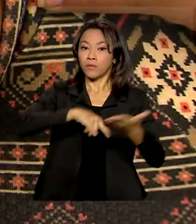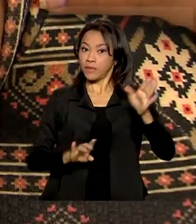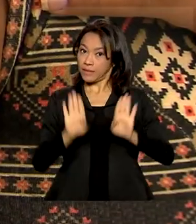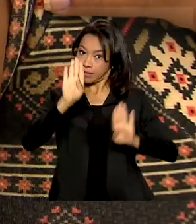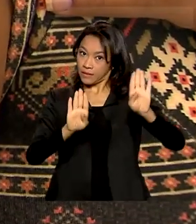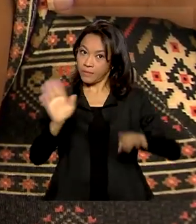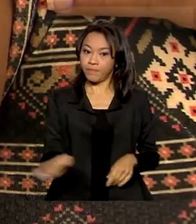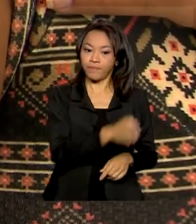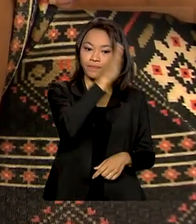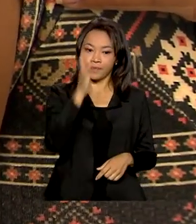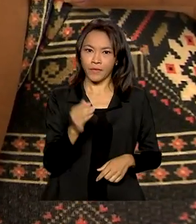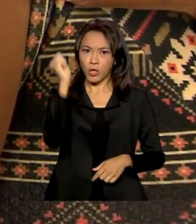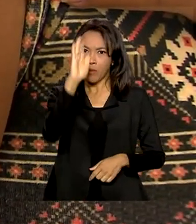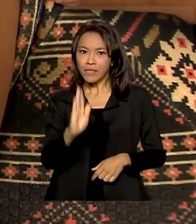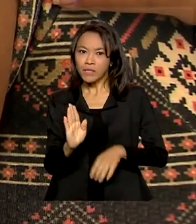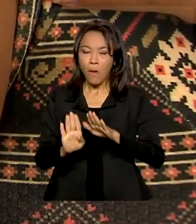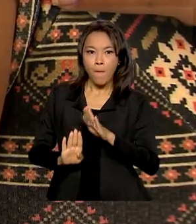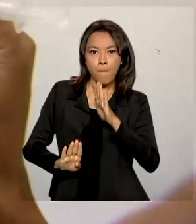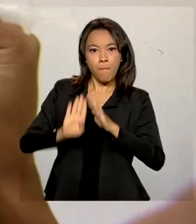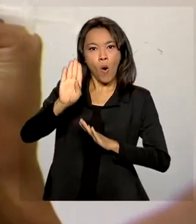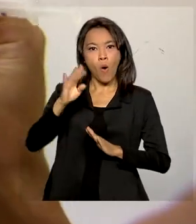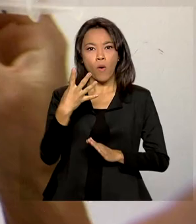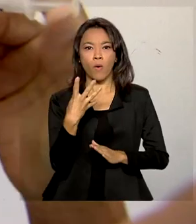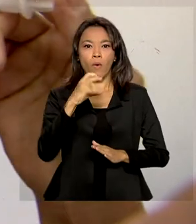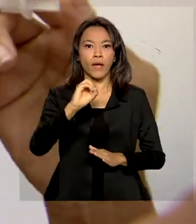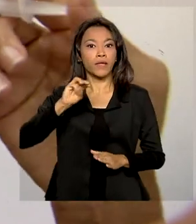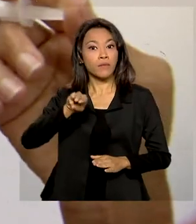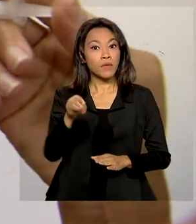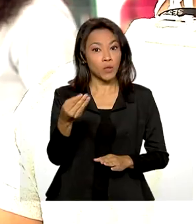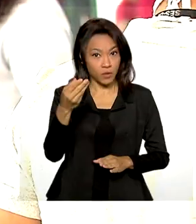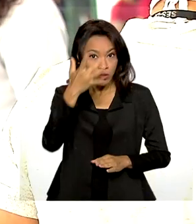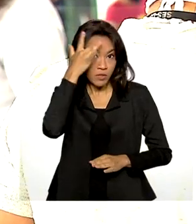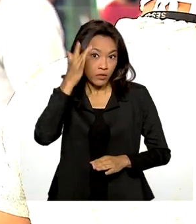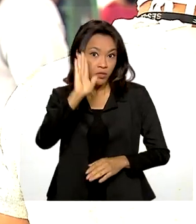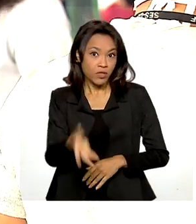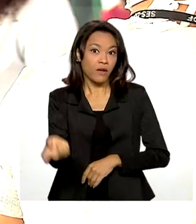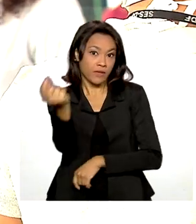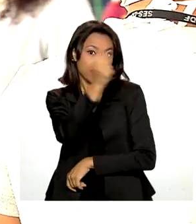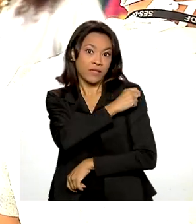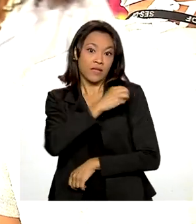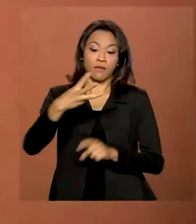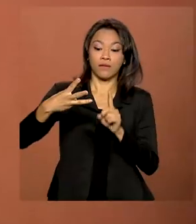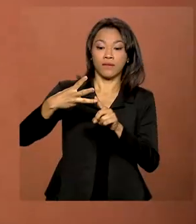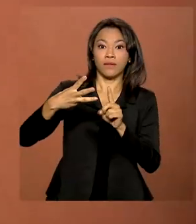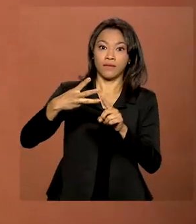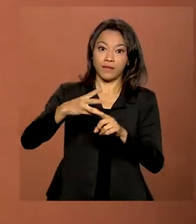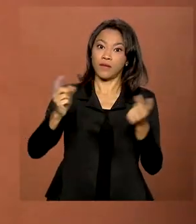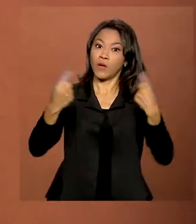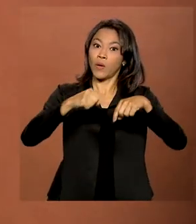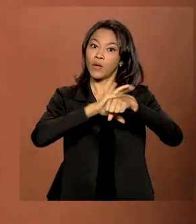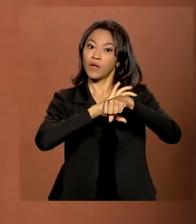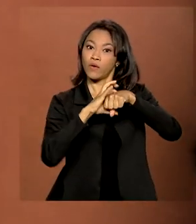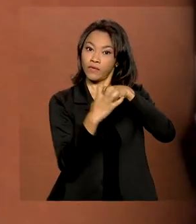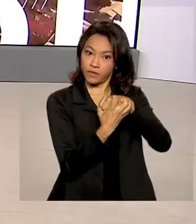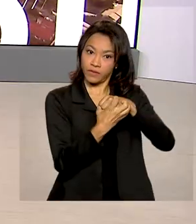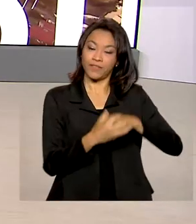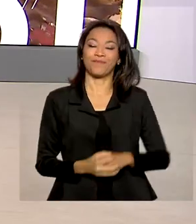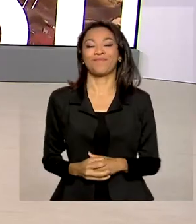Brasil ultrapassa a marca de 40 milhões de pessoas vacinadas com a dose de reforço contra a Covid-19.